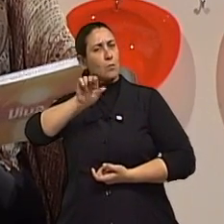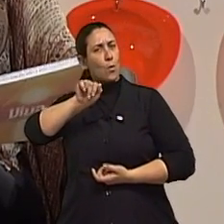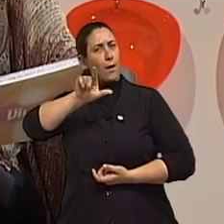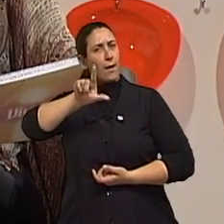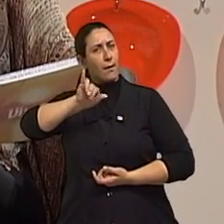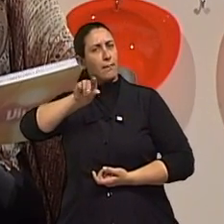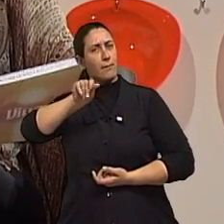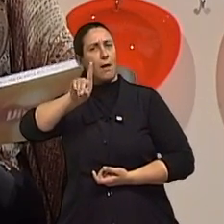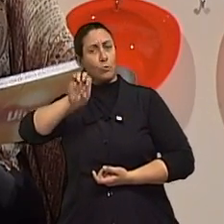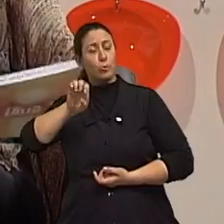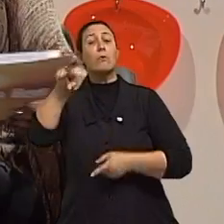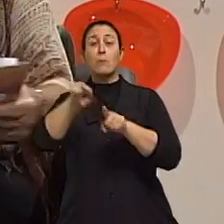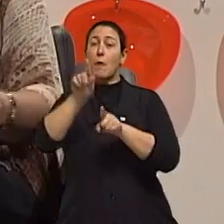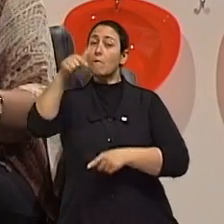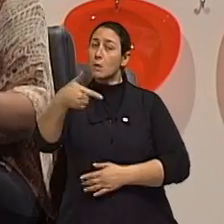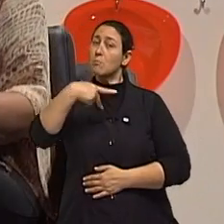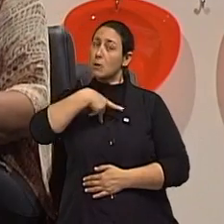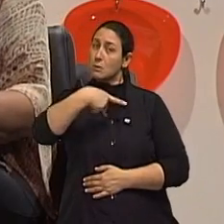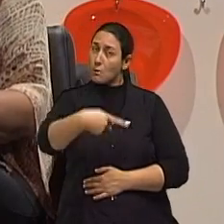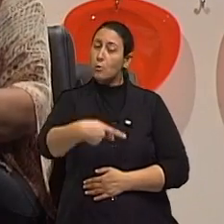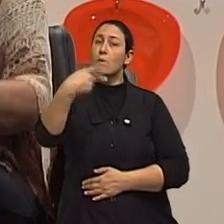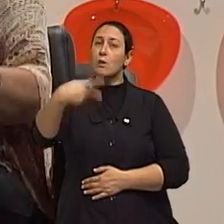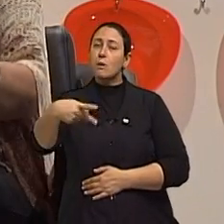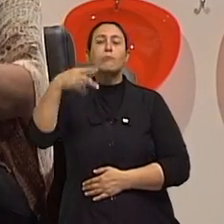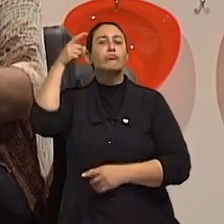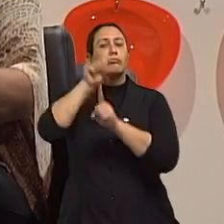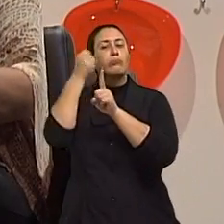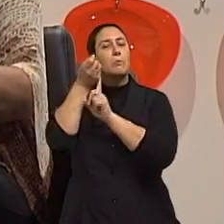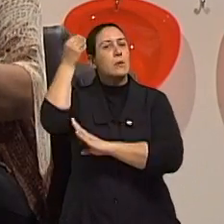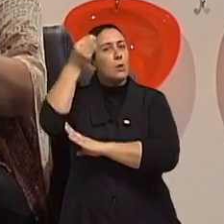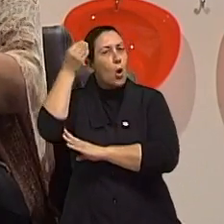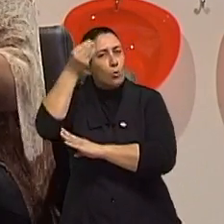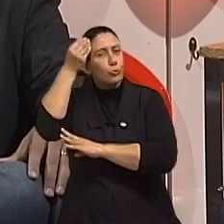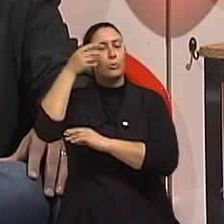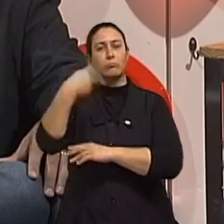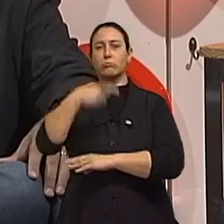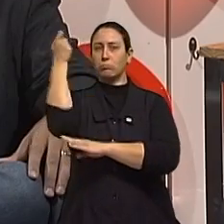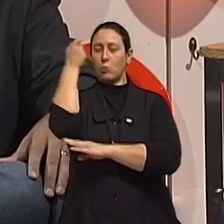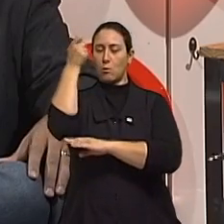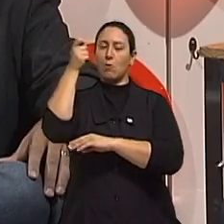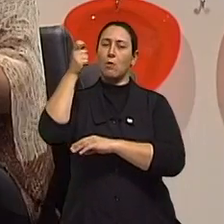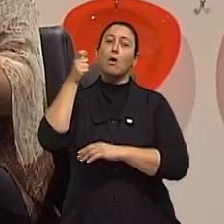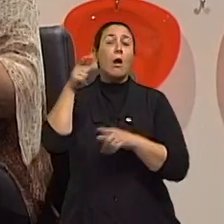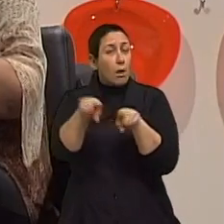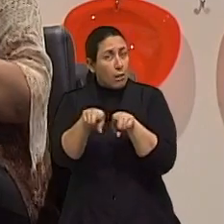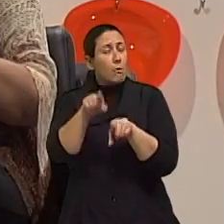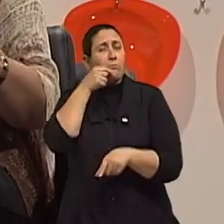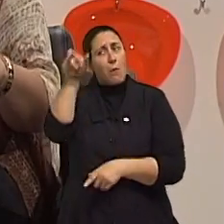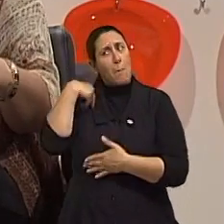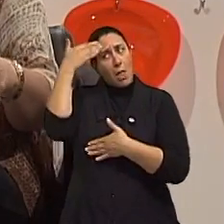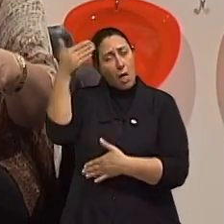da Sociedade de Psicologia do Estado do Rio Grande do Sul. Doutor Diego, é um prazer lhe ter no programa. Antes da gente